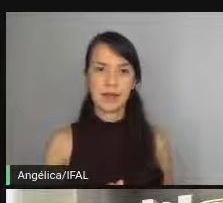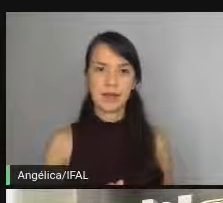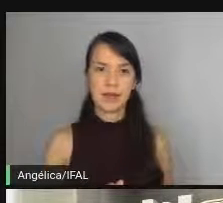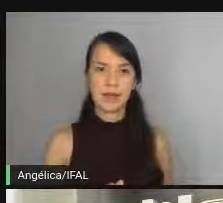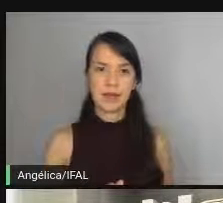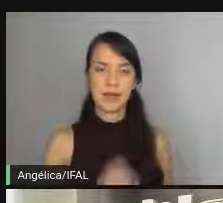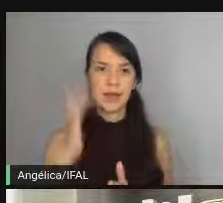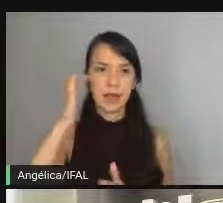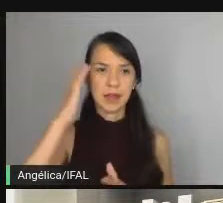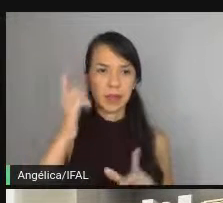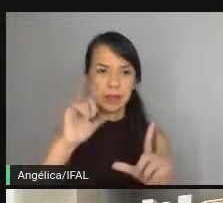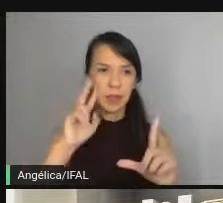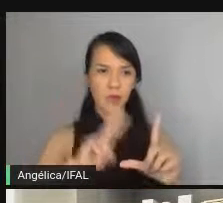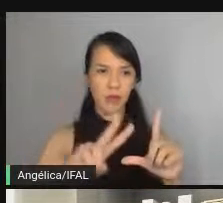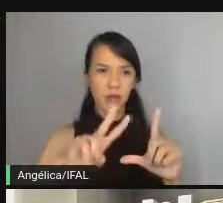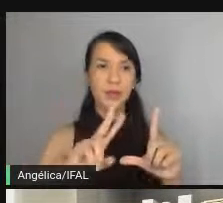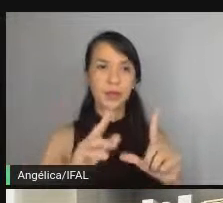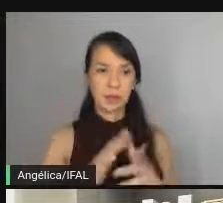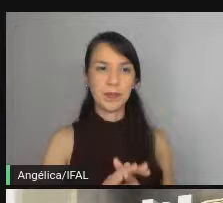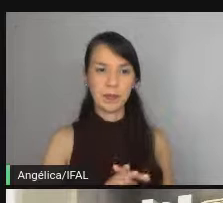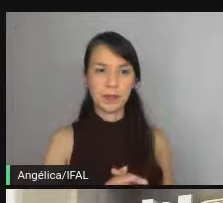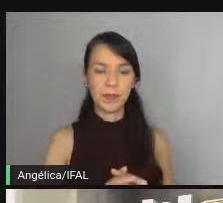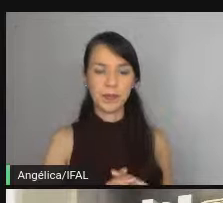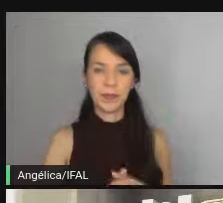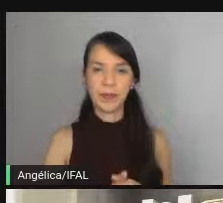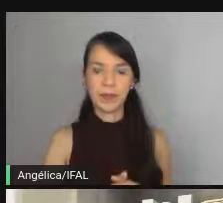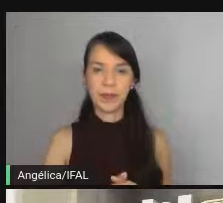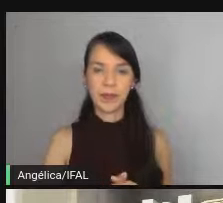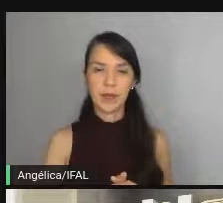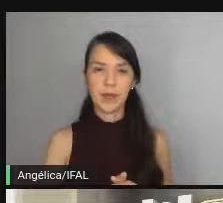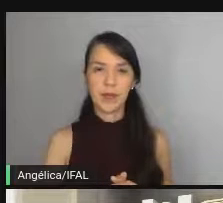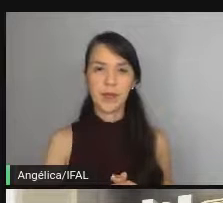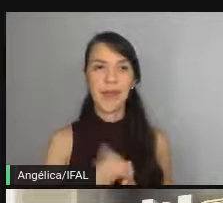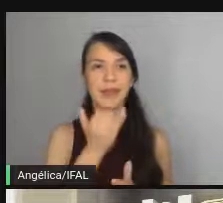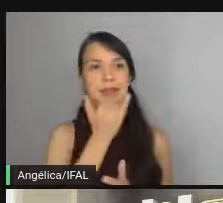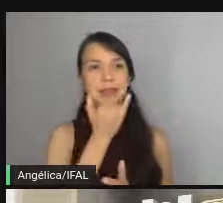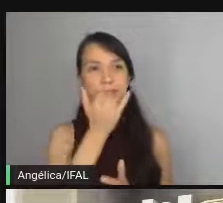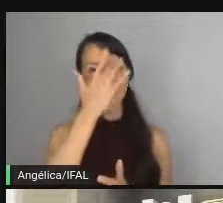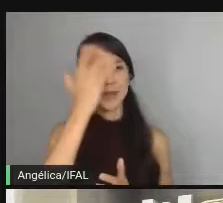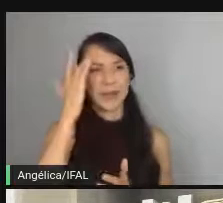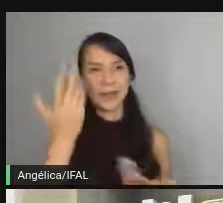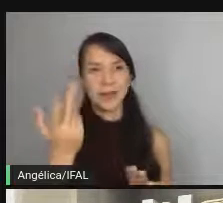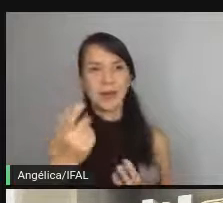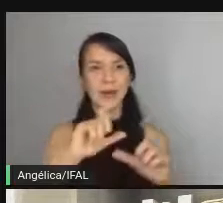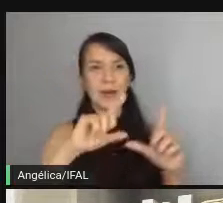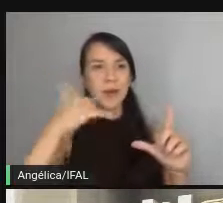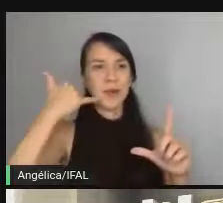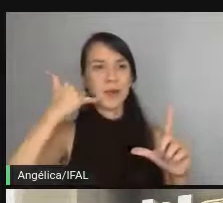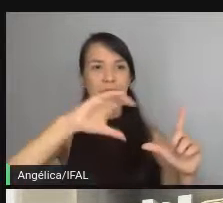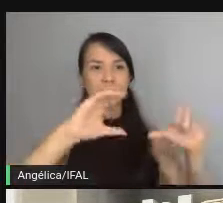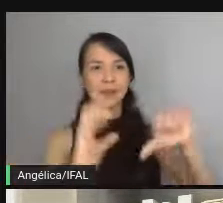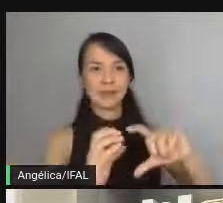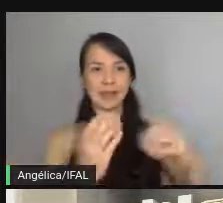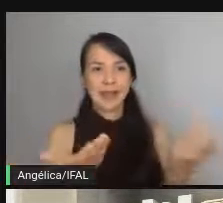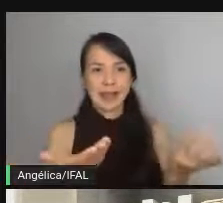Acho que agora foi, né? Foi, acho que foi. Beleza, foi mal, galera. Simplesmente, meu celular caiu aqui.